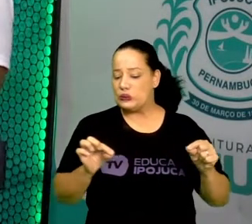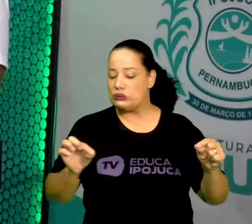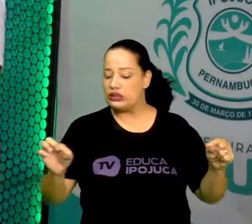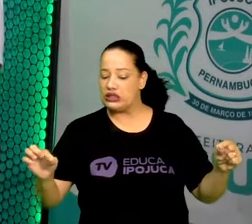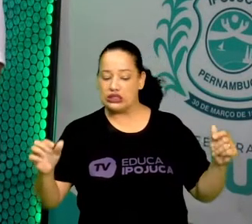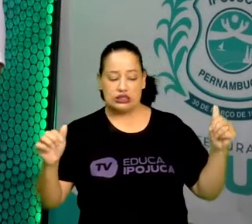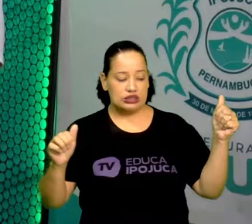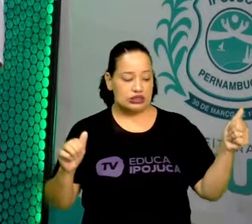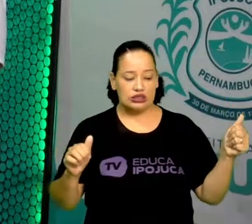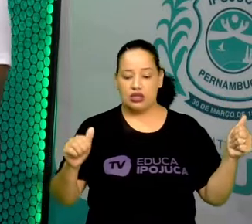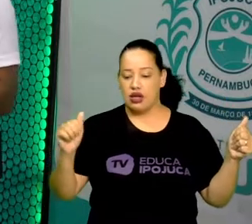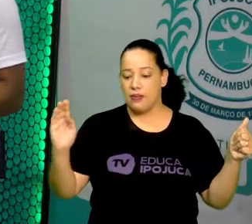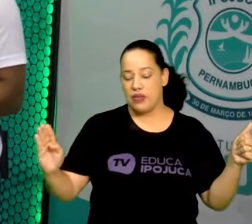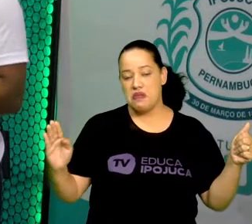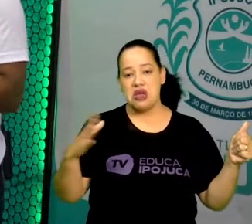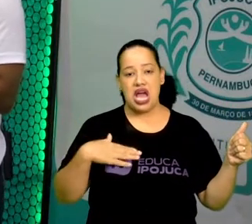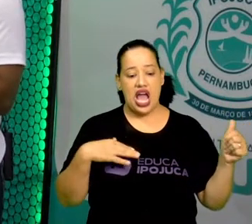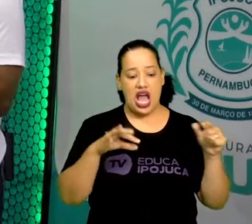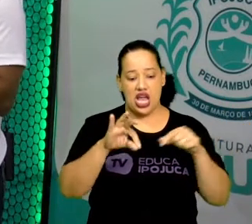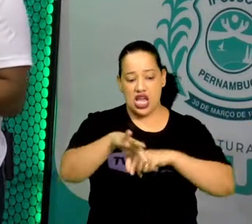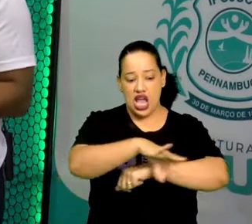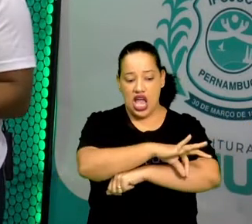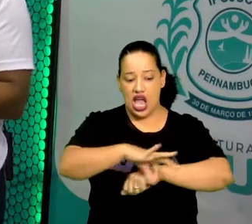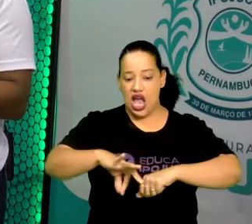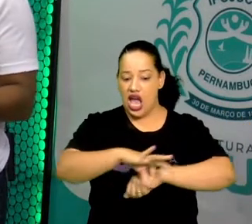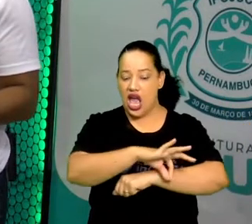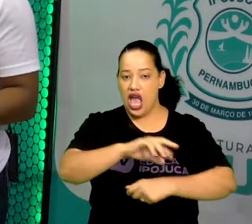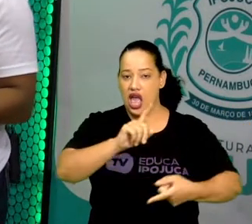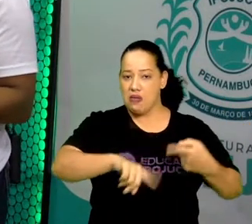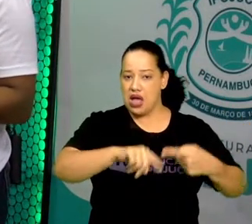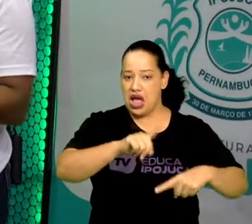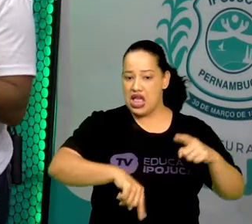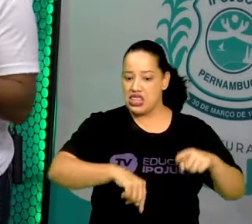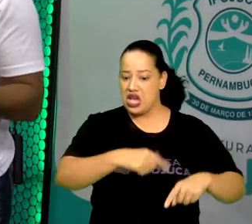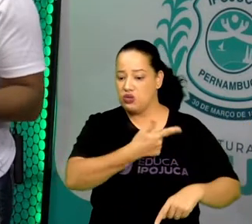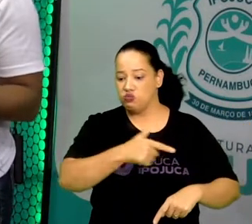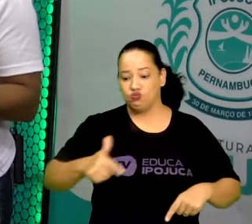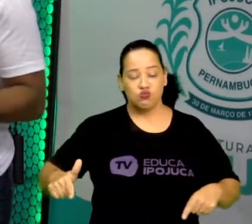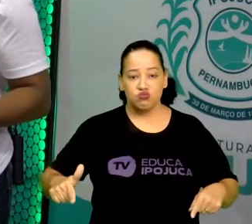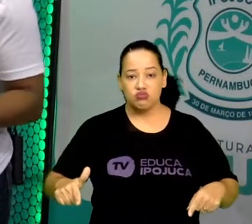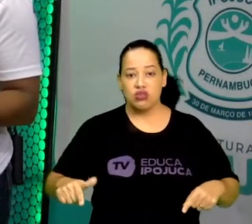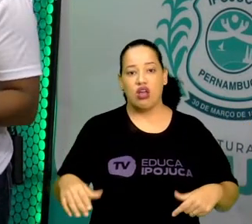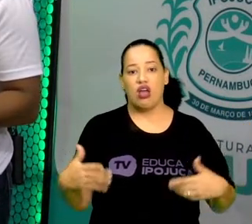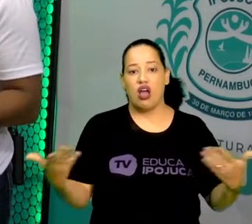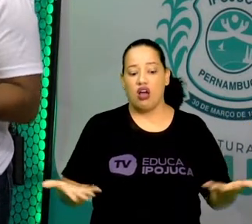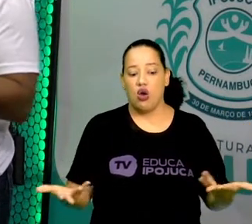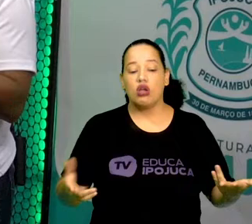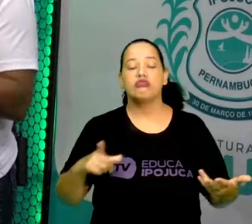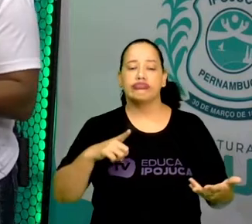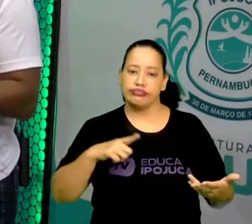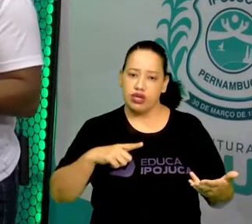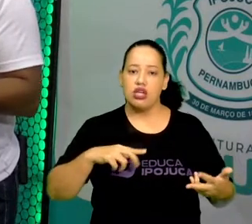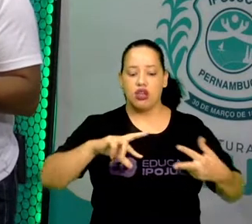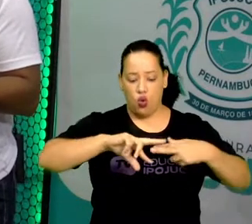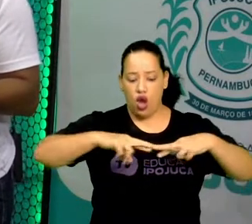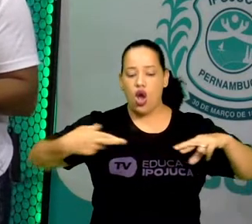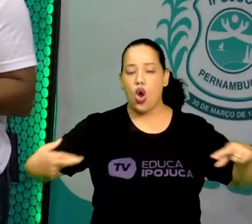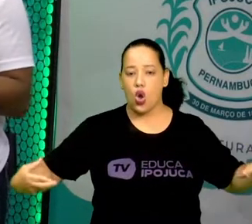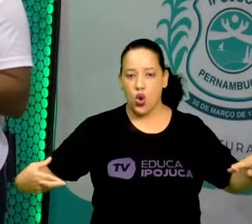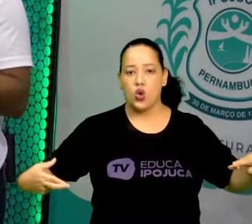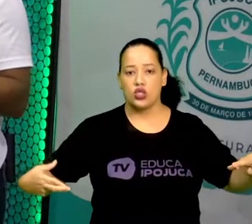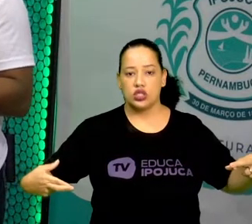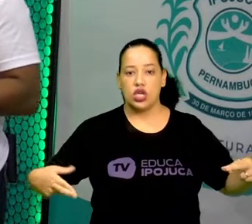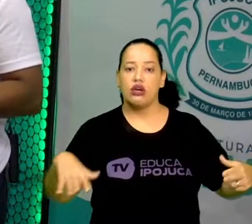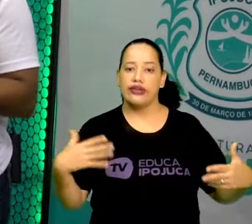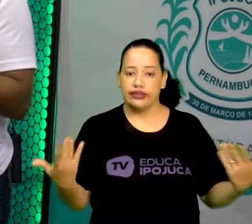nenhuma trena, nenhuma régua, nenhum instrumento de medida. Eu estou com uma corda. E essa corda, eu vou dizer